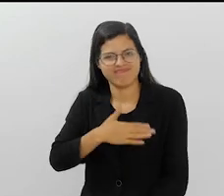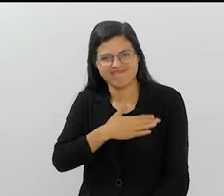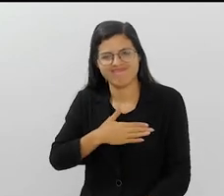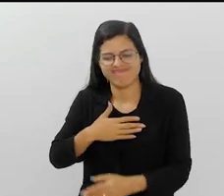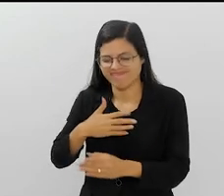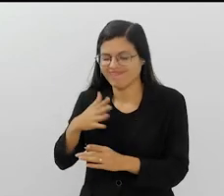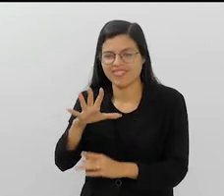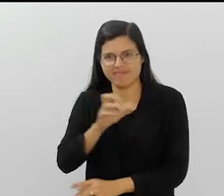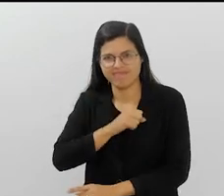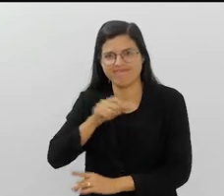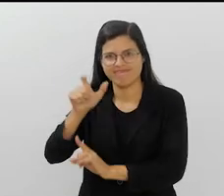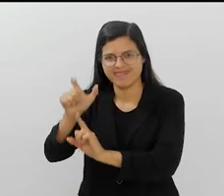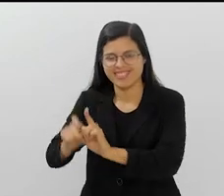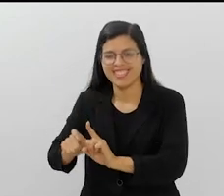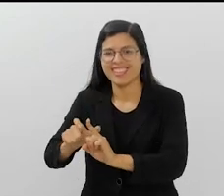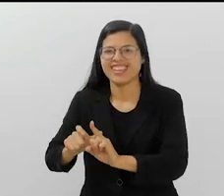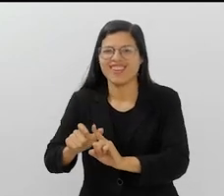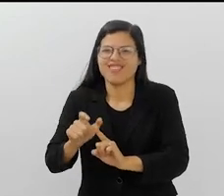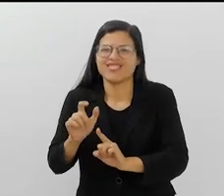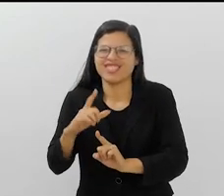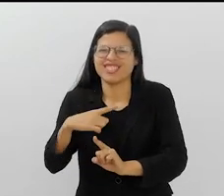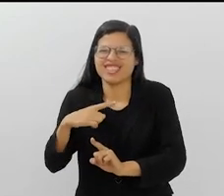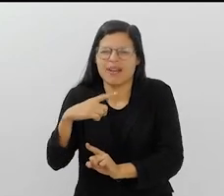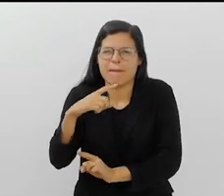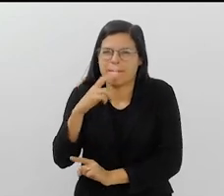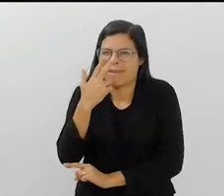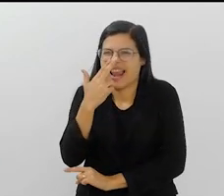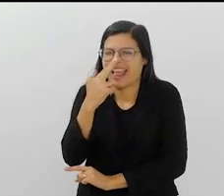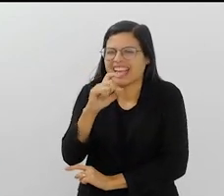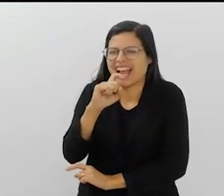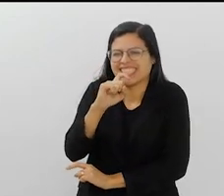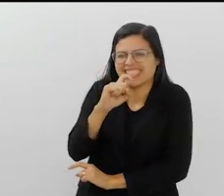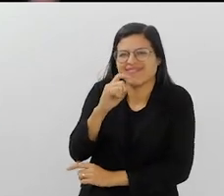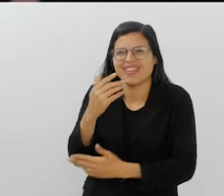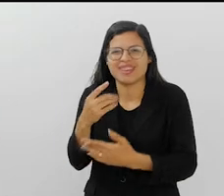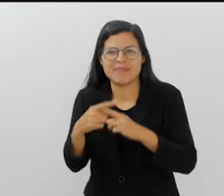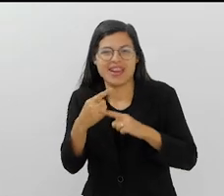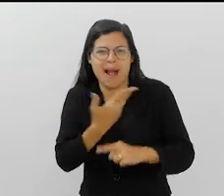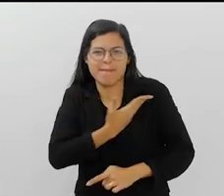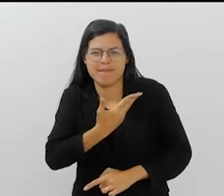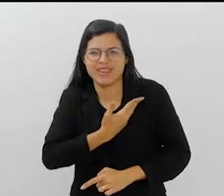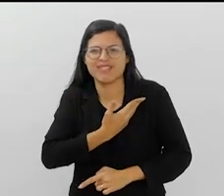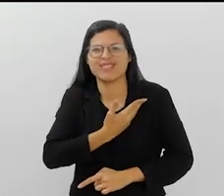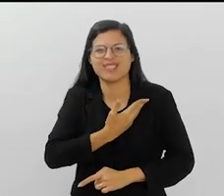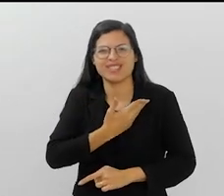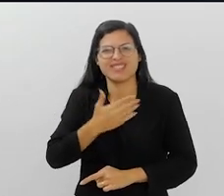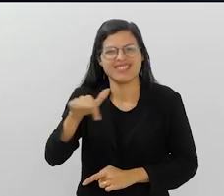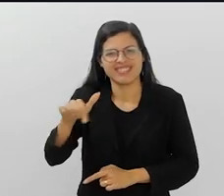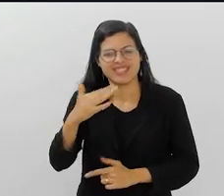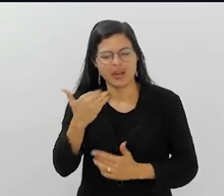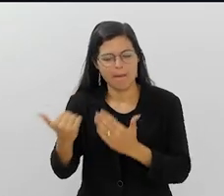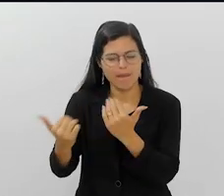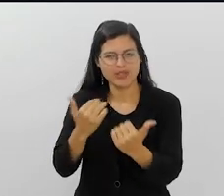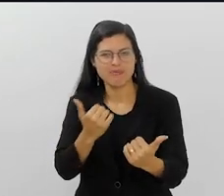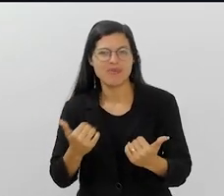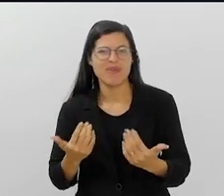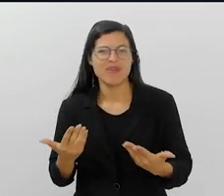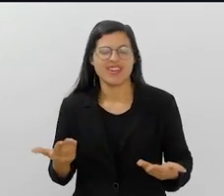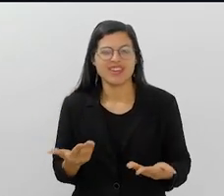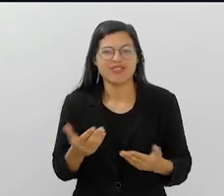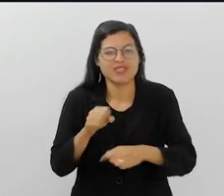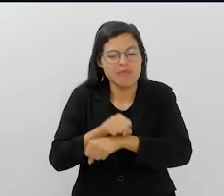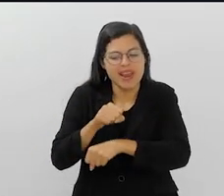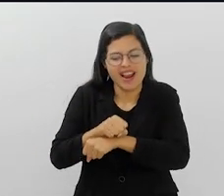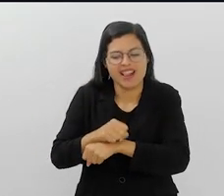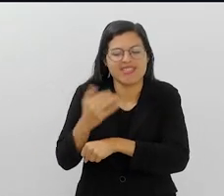estava já com invejinha de todos os meus amigos que vieram aqui. Eu falei, quando é que vai chegar a minha vez? Aí chegou. Chegou, né? Hoje nós vamos conversar